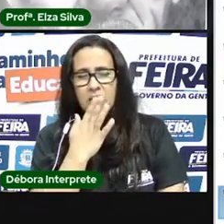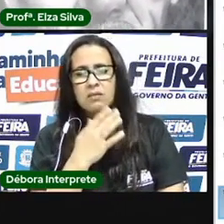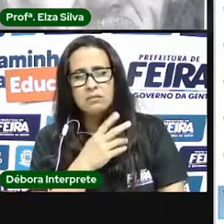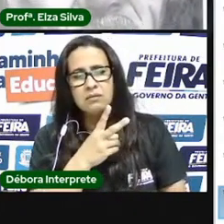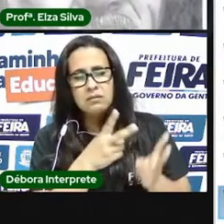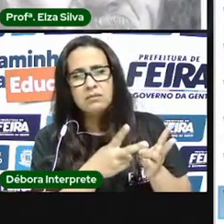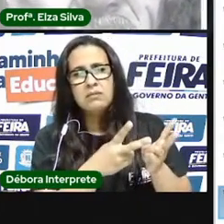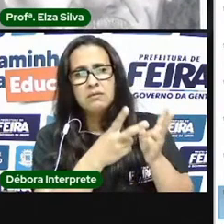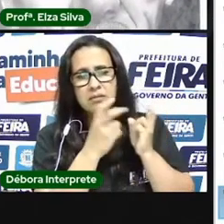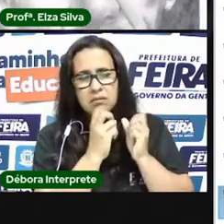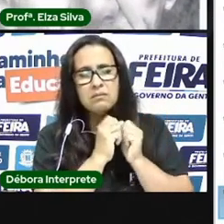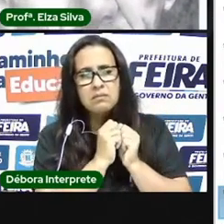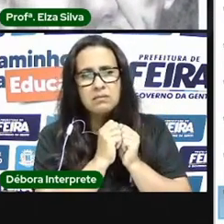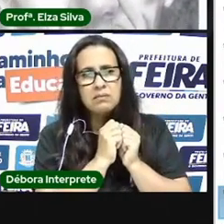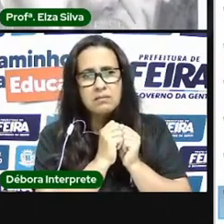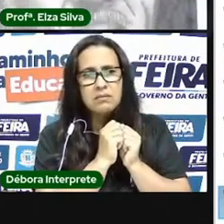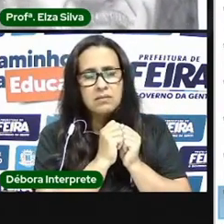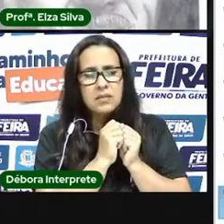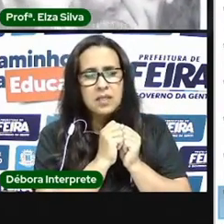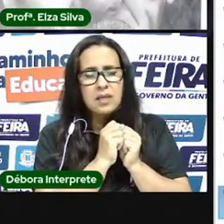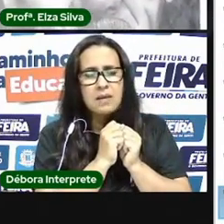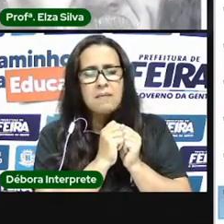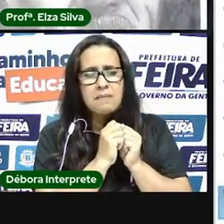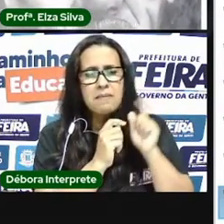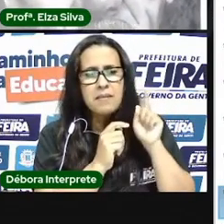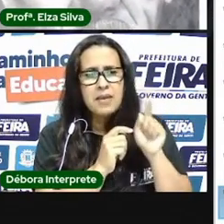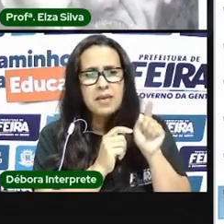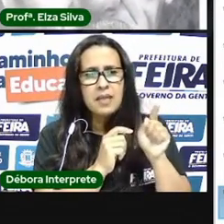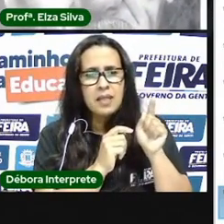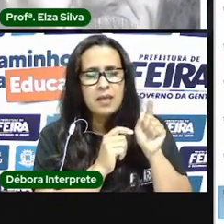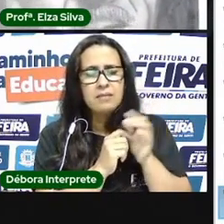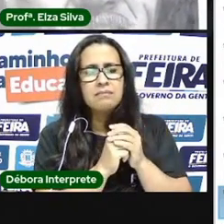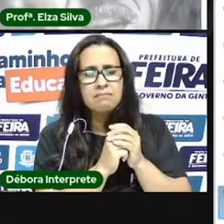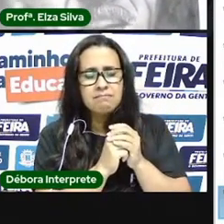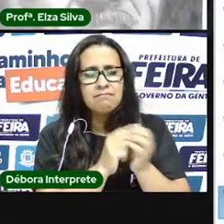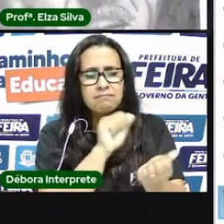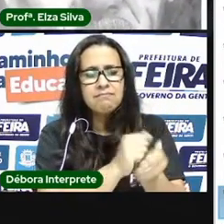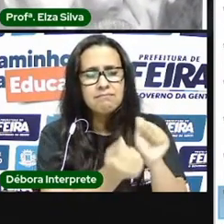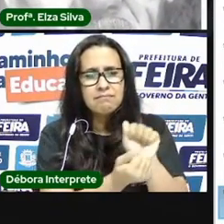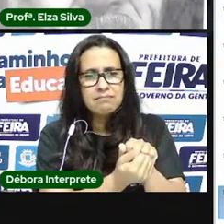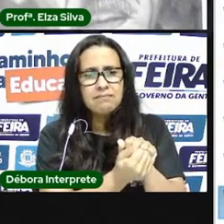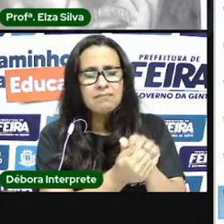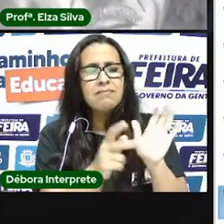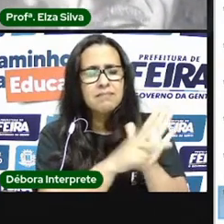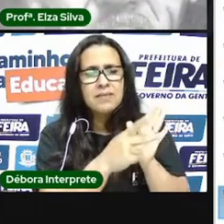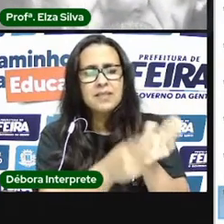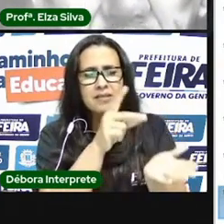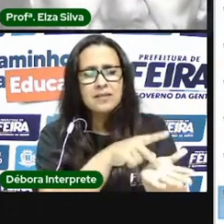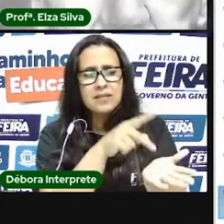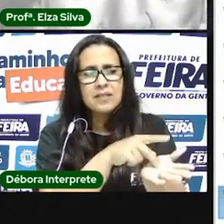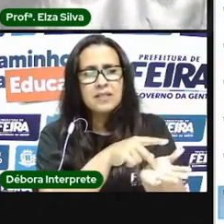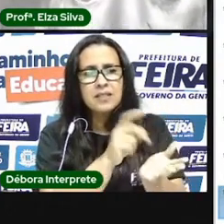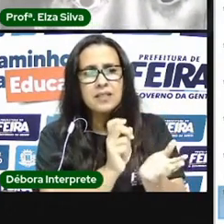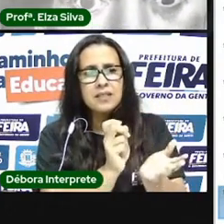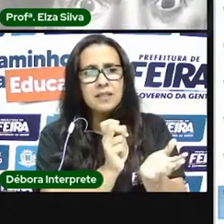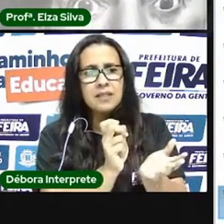uma manifestação artística pintada com lápis apenas com lápis esse artista